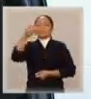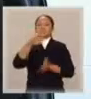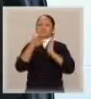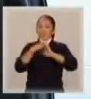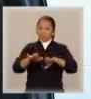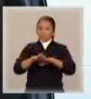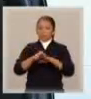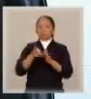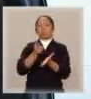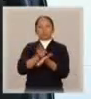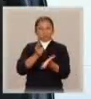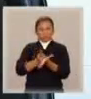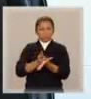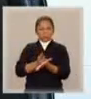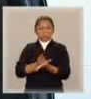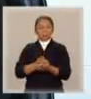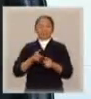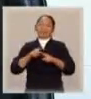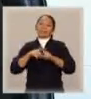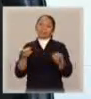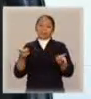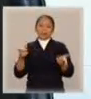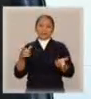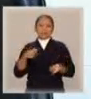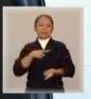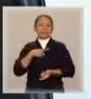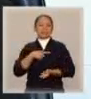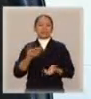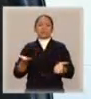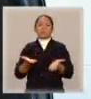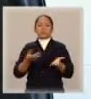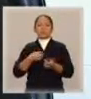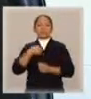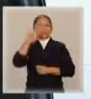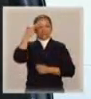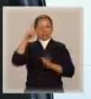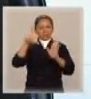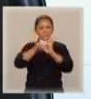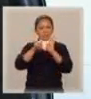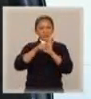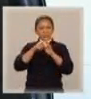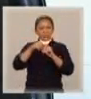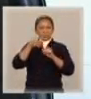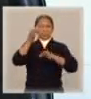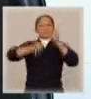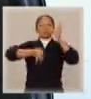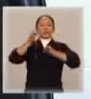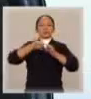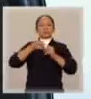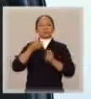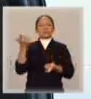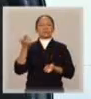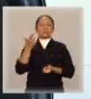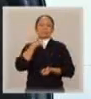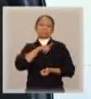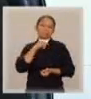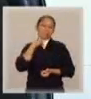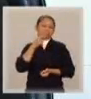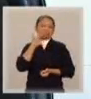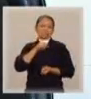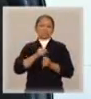da separação. Felizmente, o nosso legislador recentemente reconheceu a possibilidade de